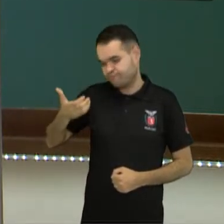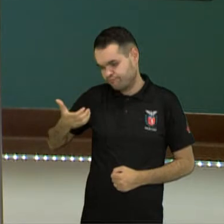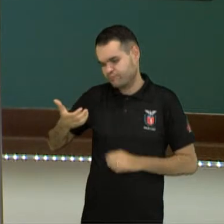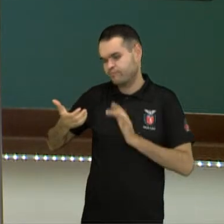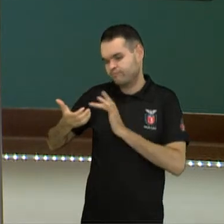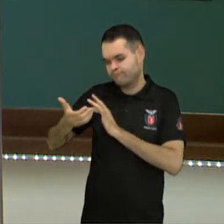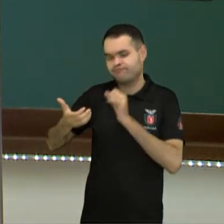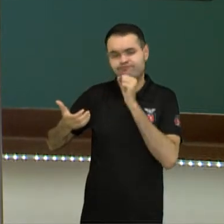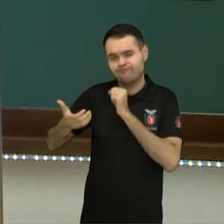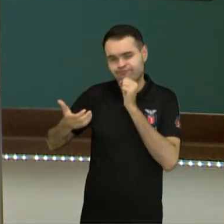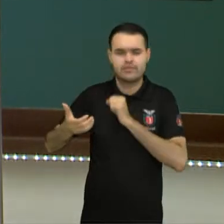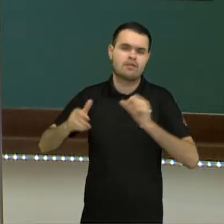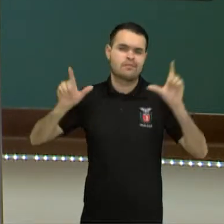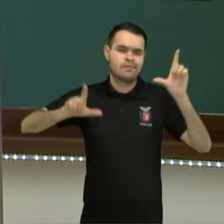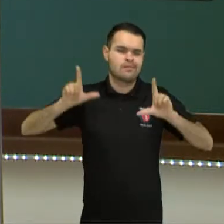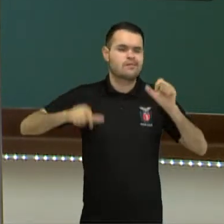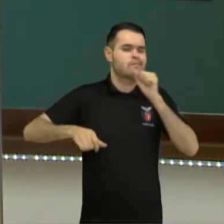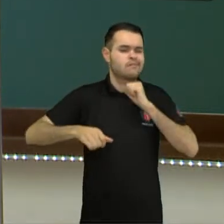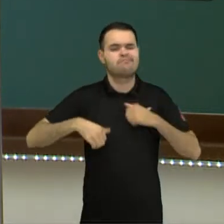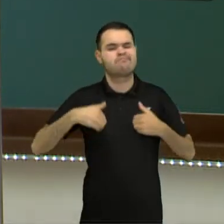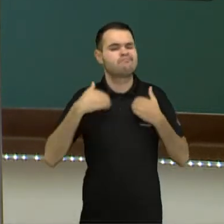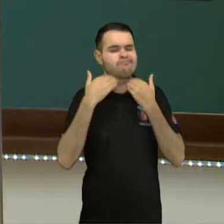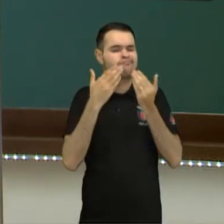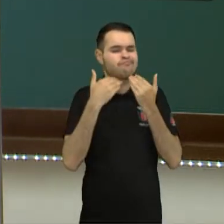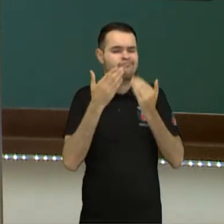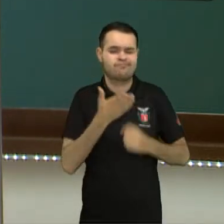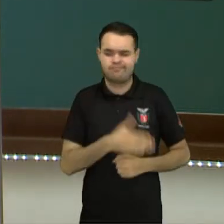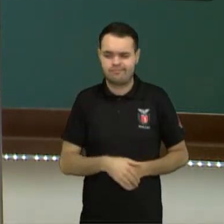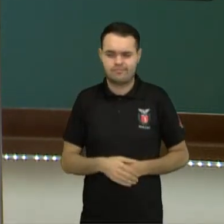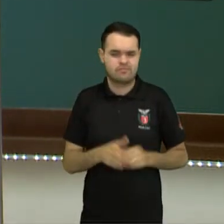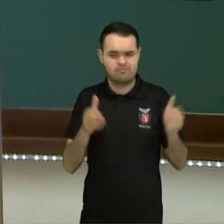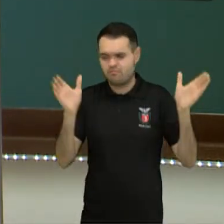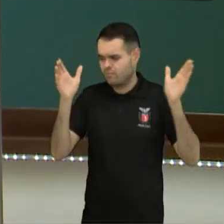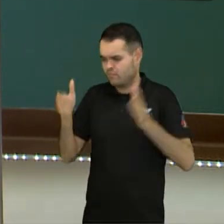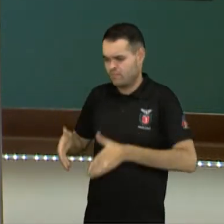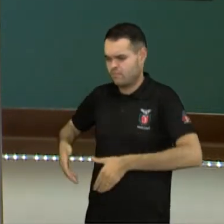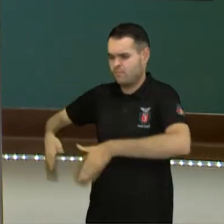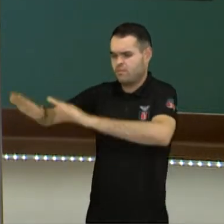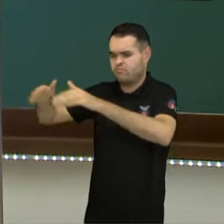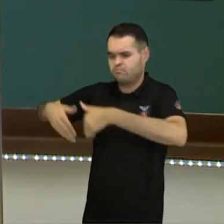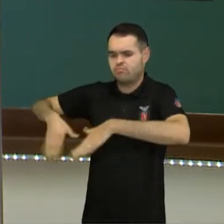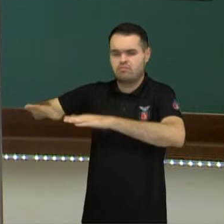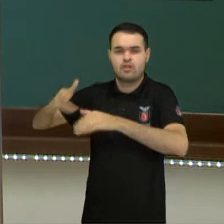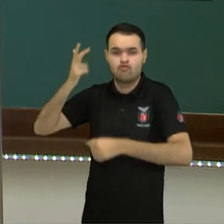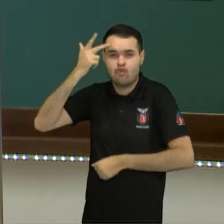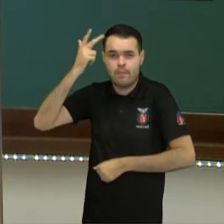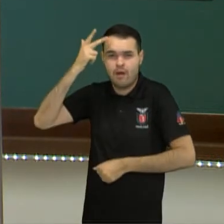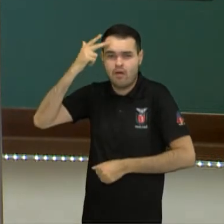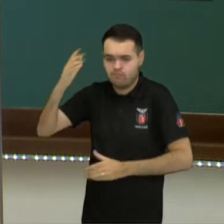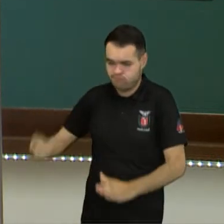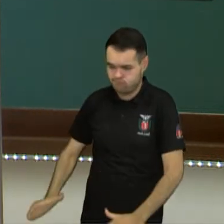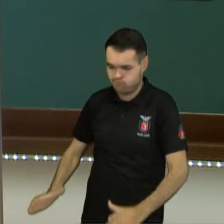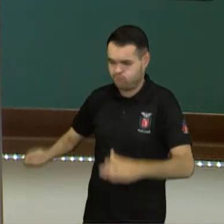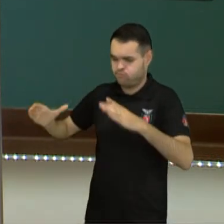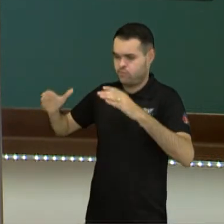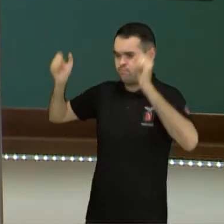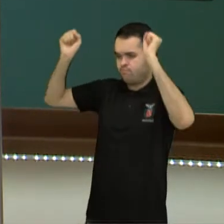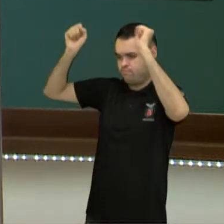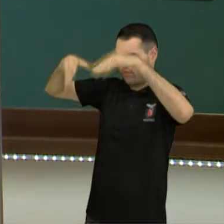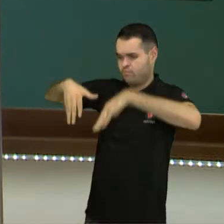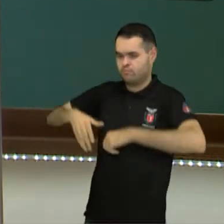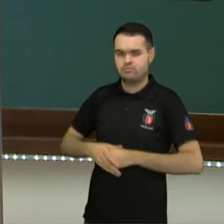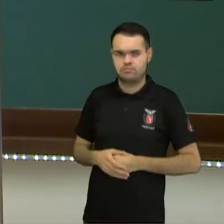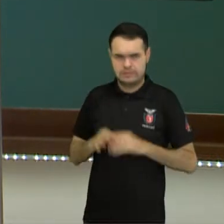televisão, o teu computador. Ah, não presta mais. Você pega aí, joga em qualquer lugar, joga lá no lixo comum da sua casa. Será que está certo?